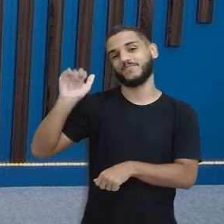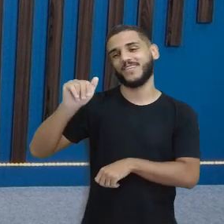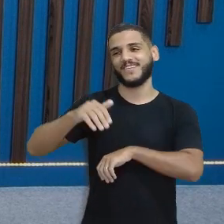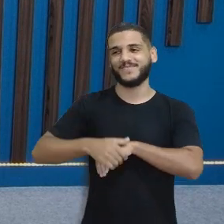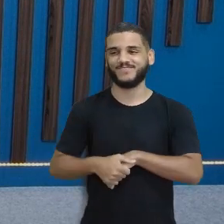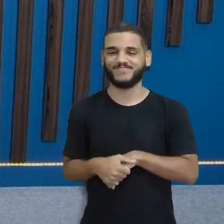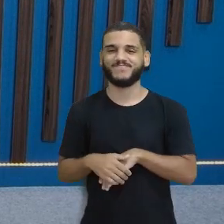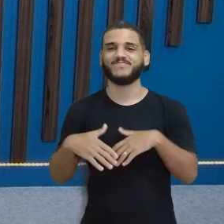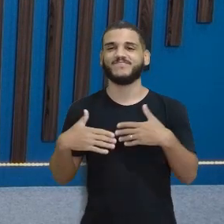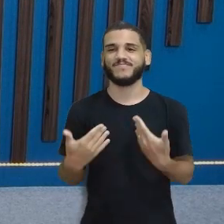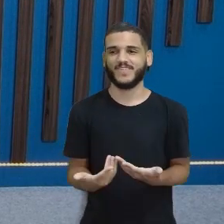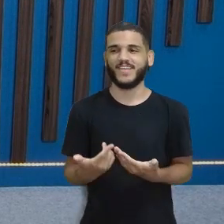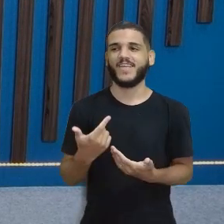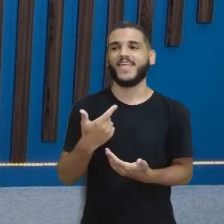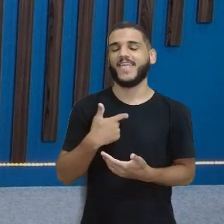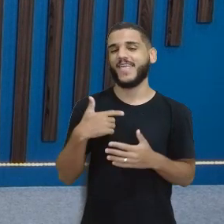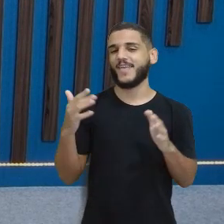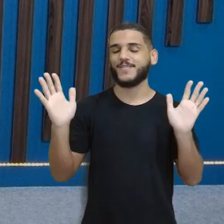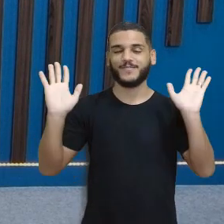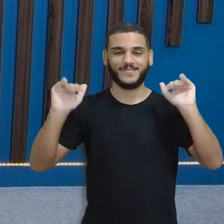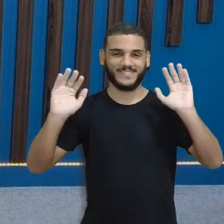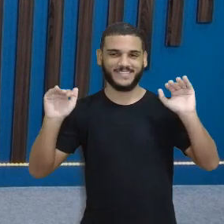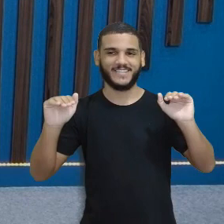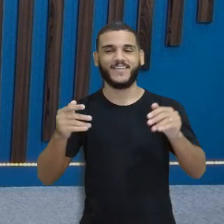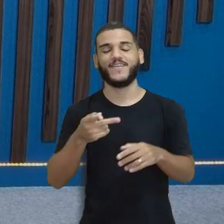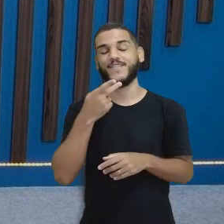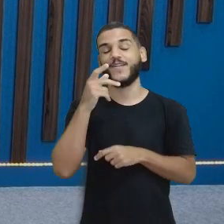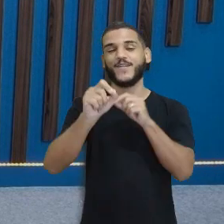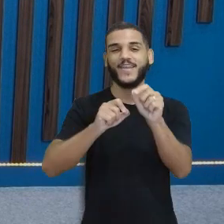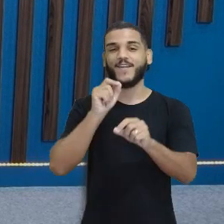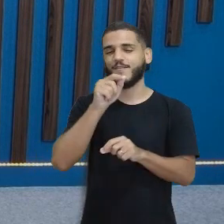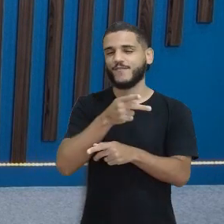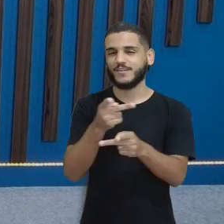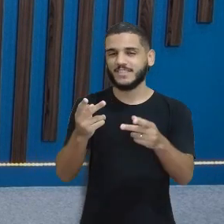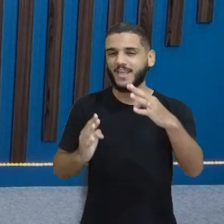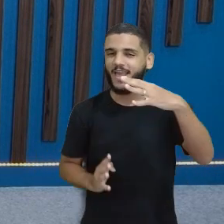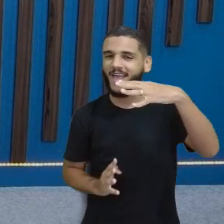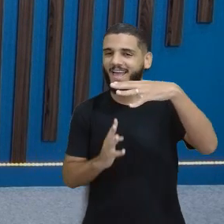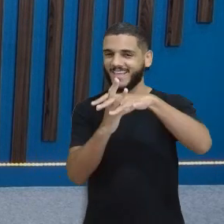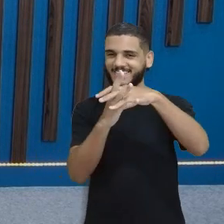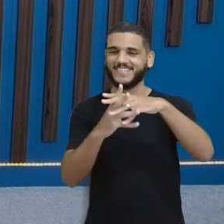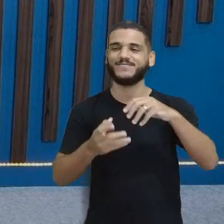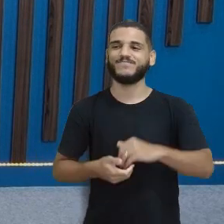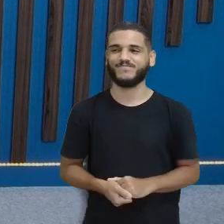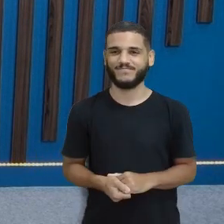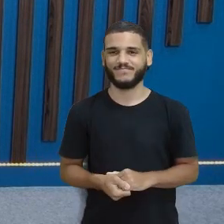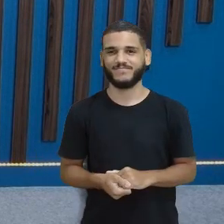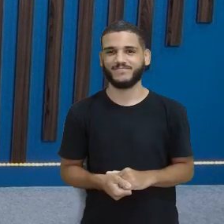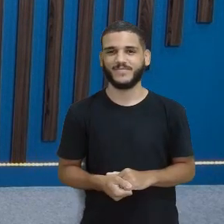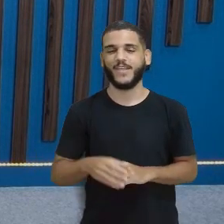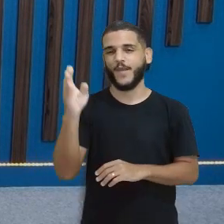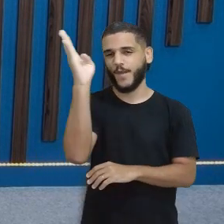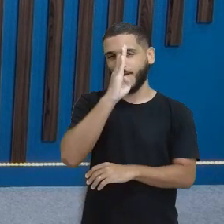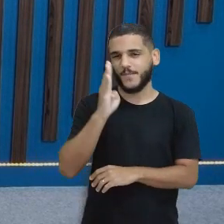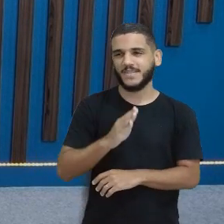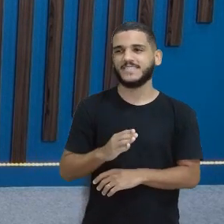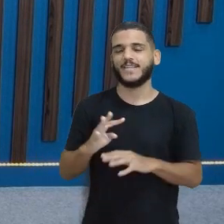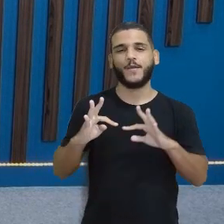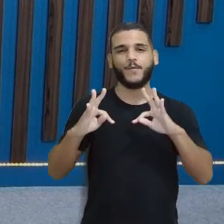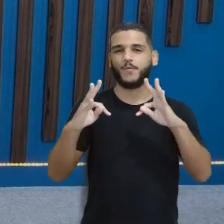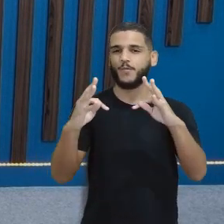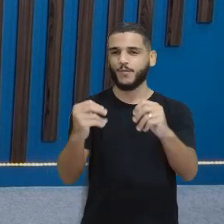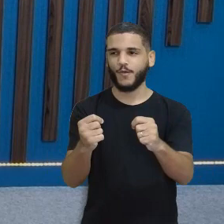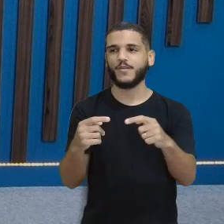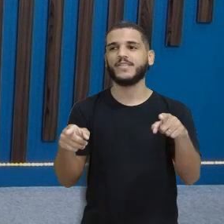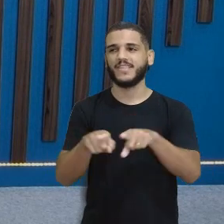isso? Então Eu vou ficando por aqui E digo Você Arrasa E o Brasil todo arrasa